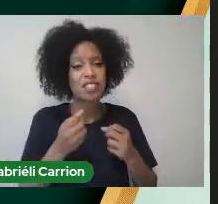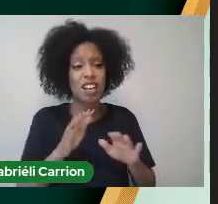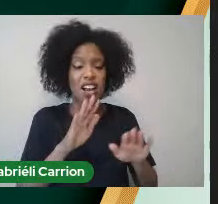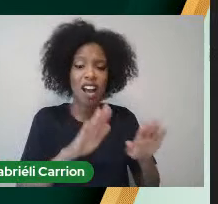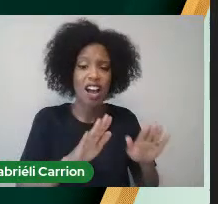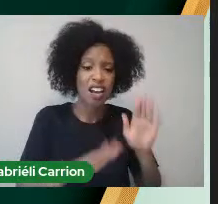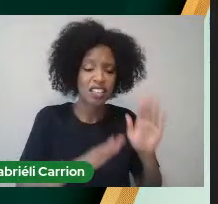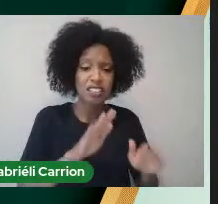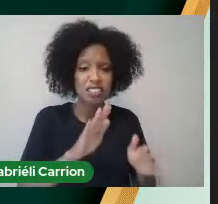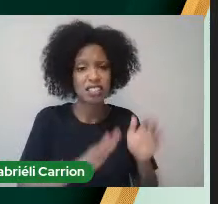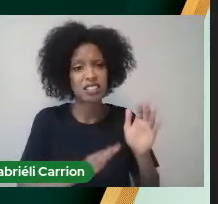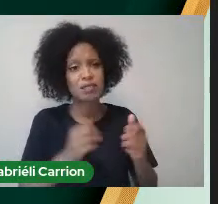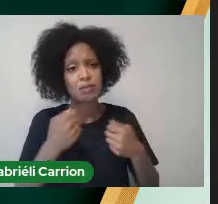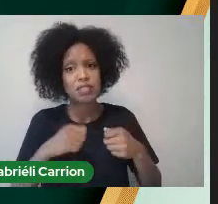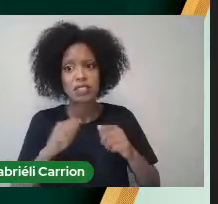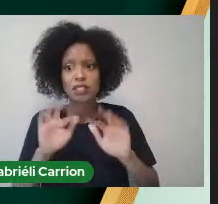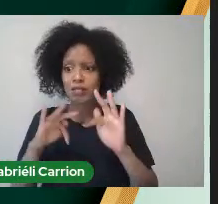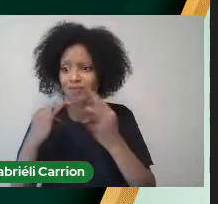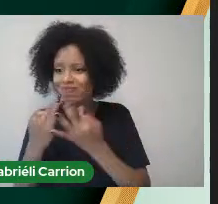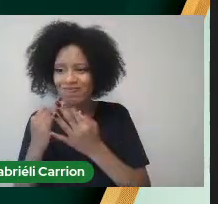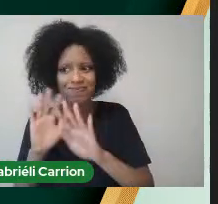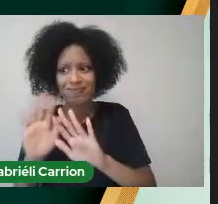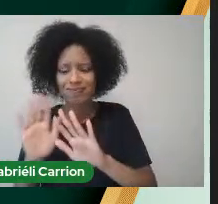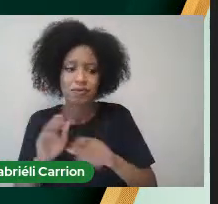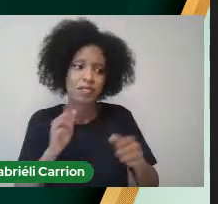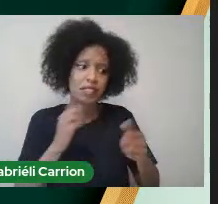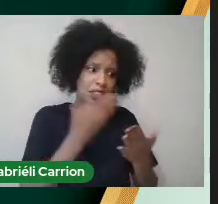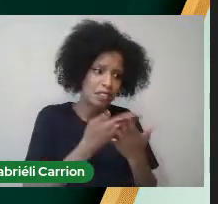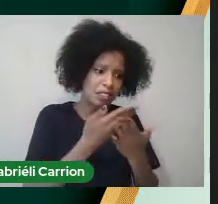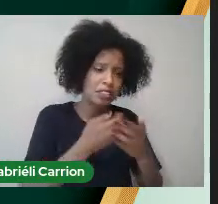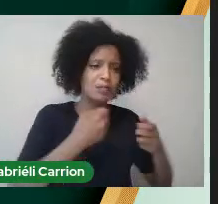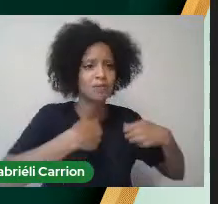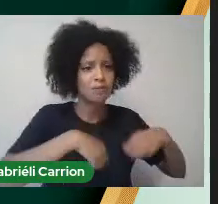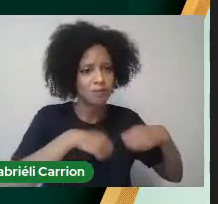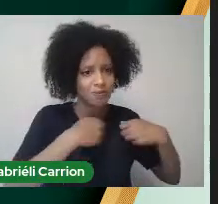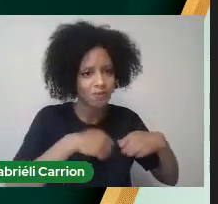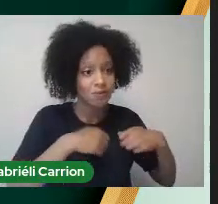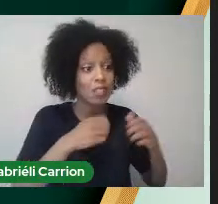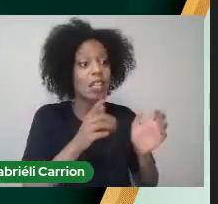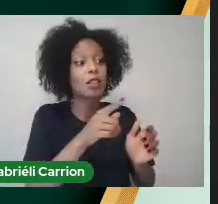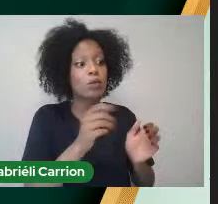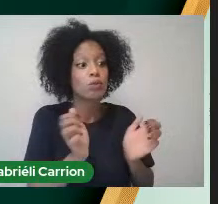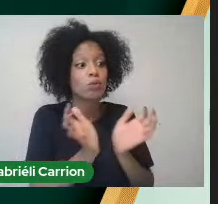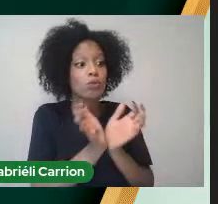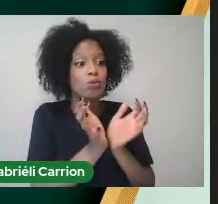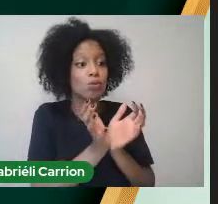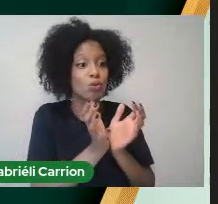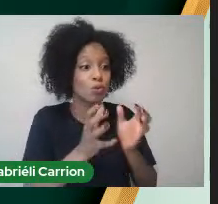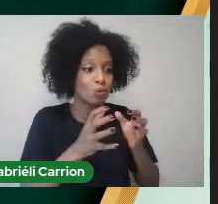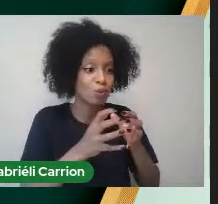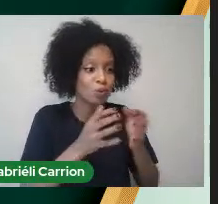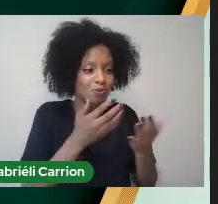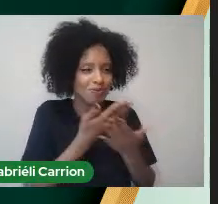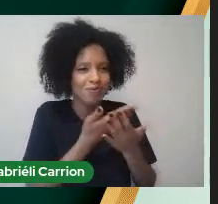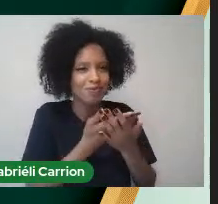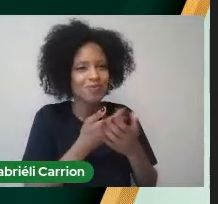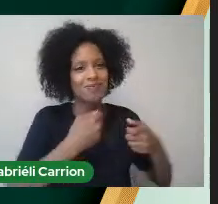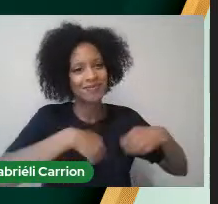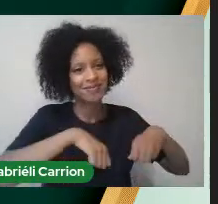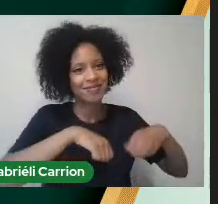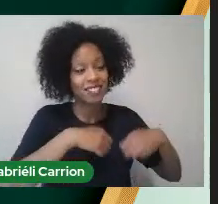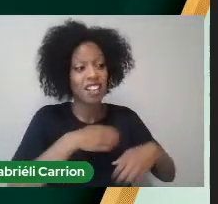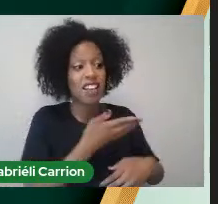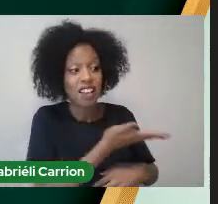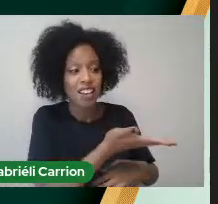E amigos Estávamos lá Com nossa segunda família Os grupos de estudo Esses que foram